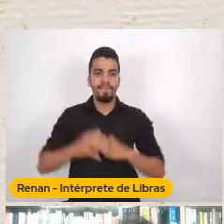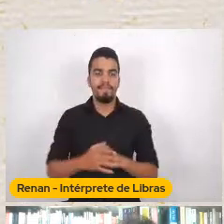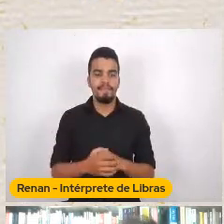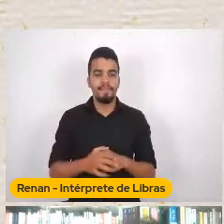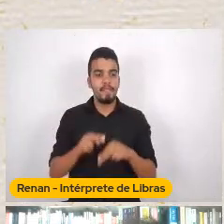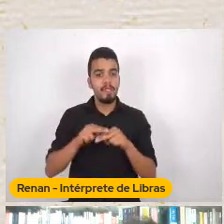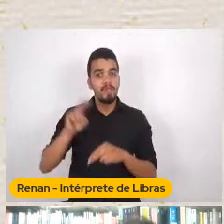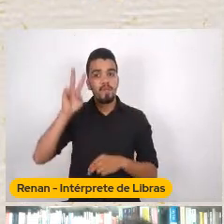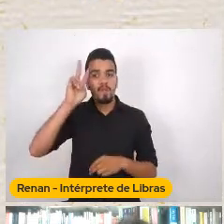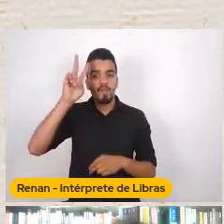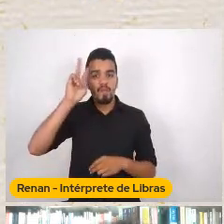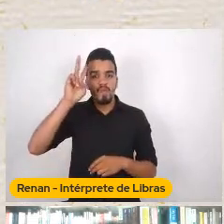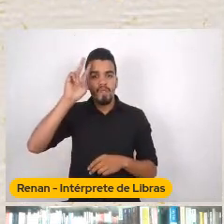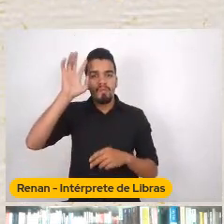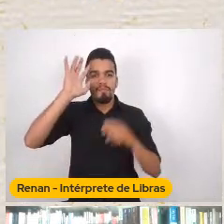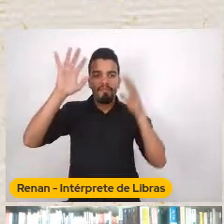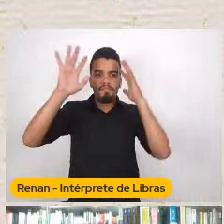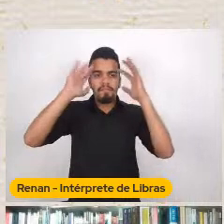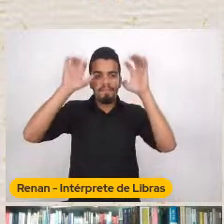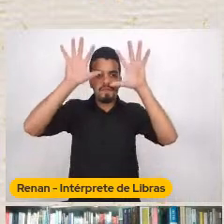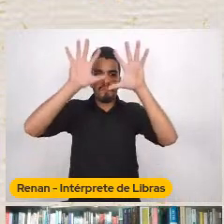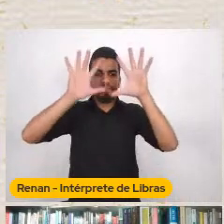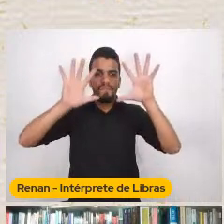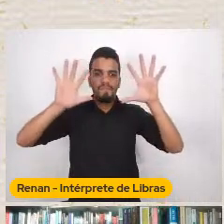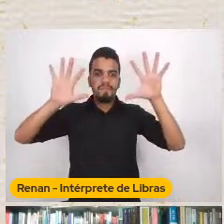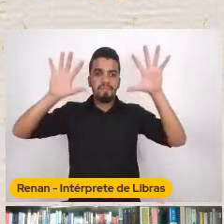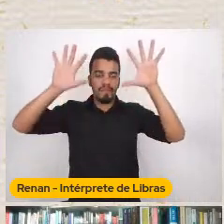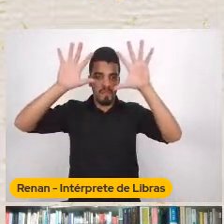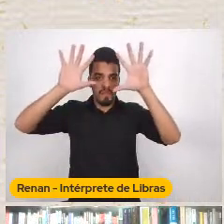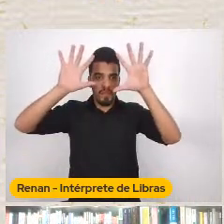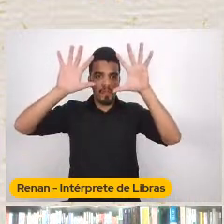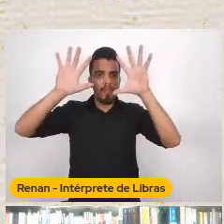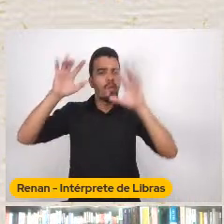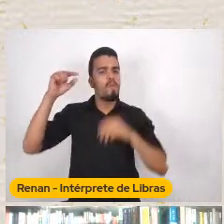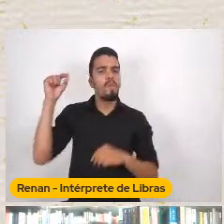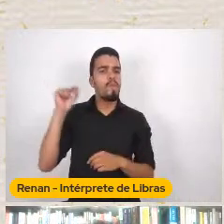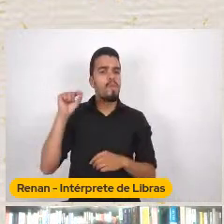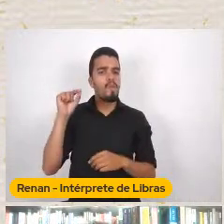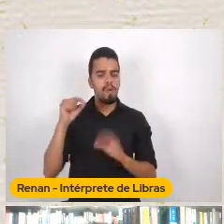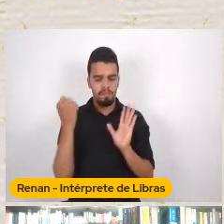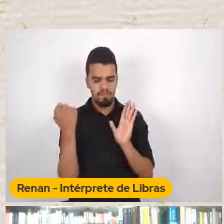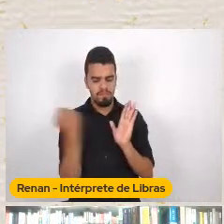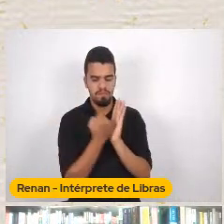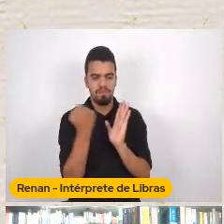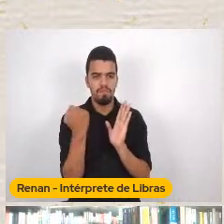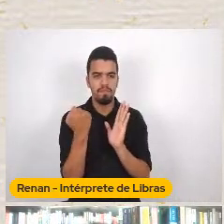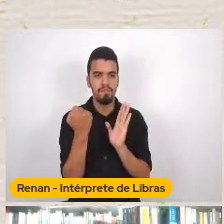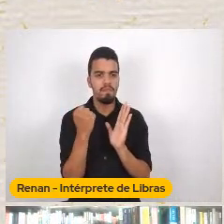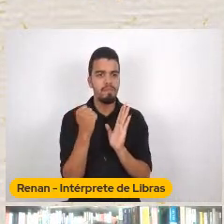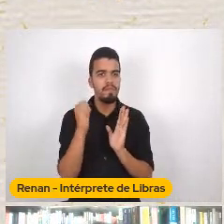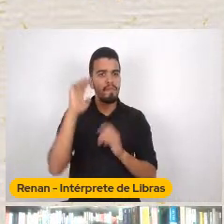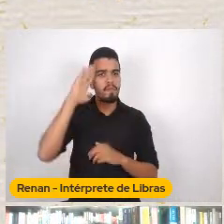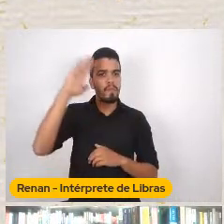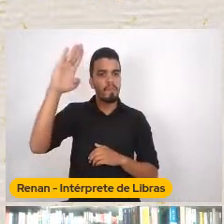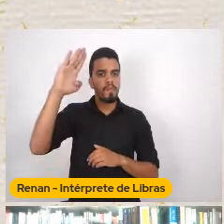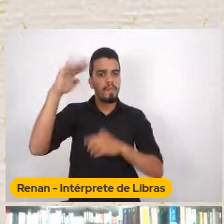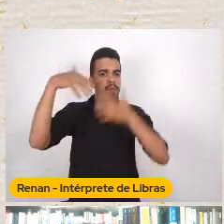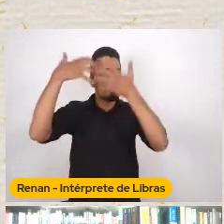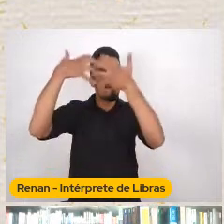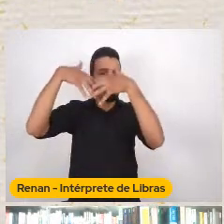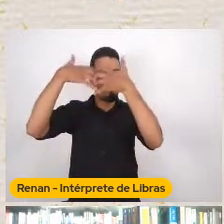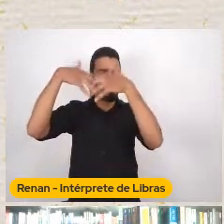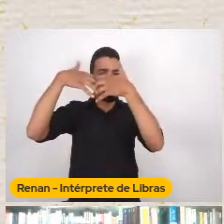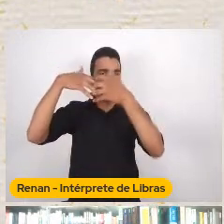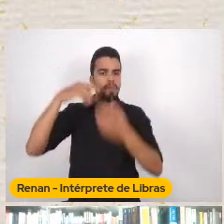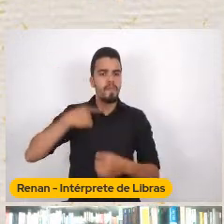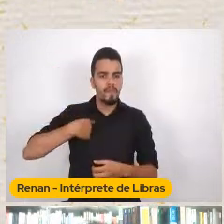Imaginativa Elas fizeram o que? Elas Elas demarcaram Mentalmente Um nós E